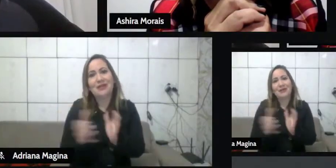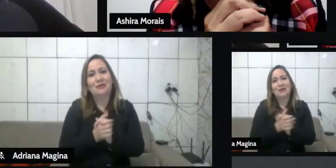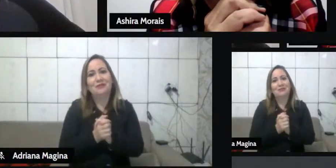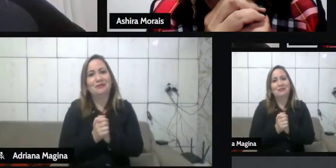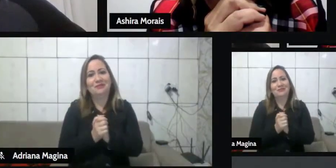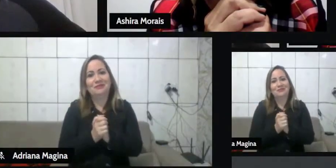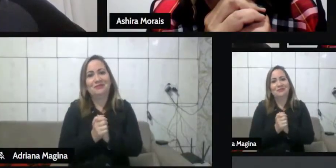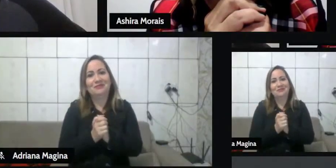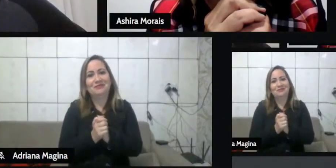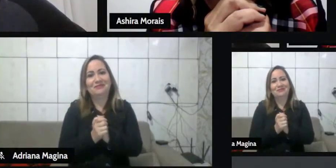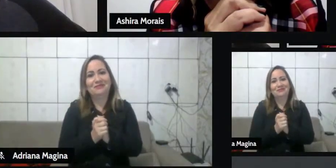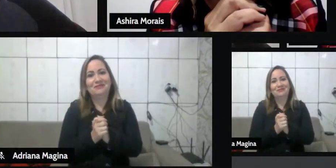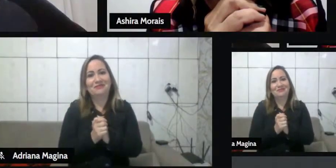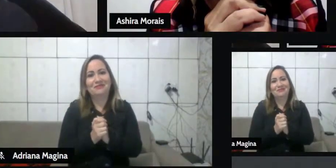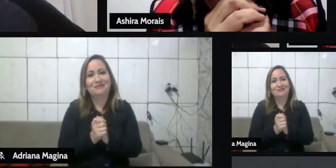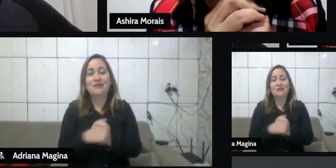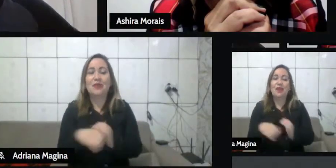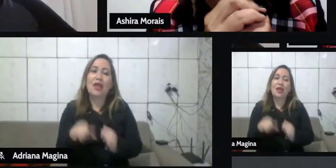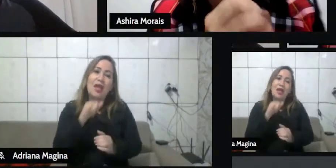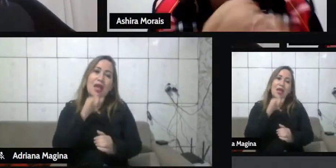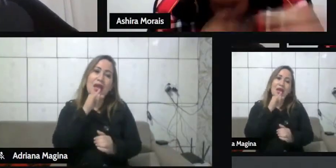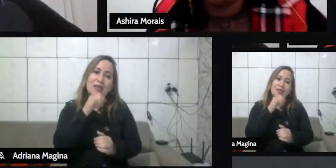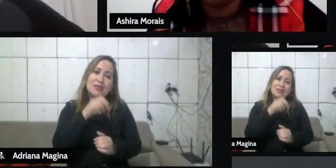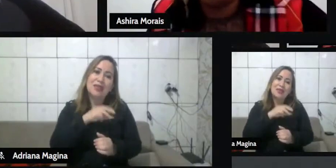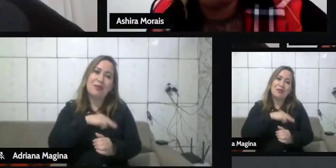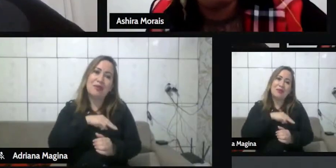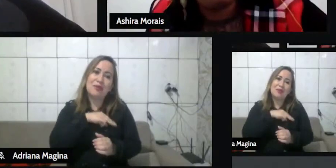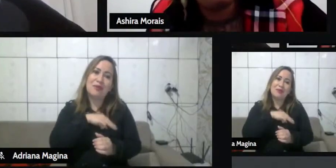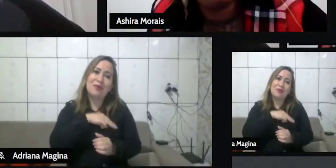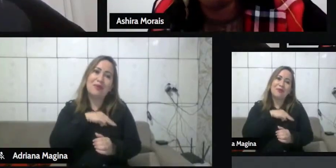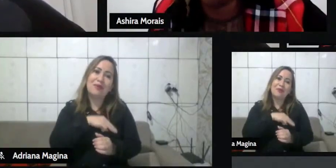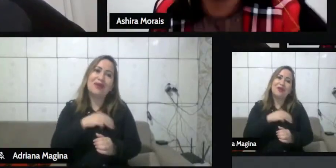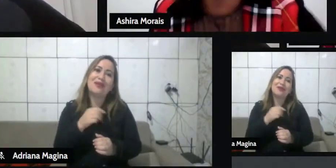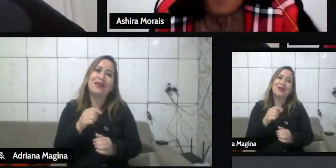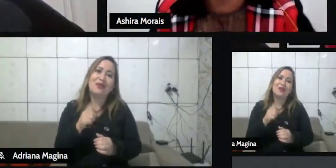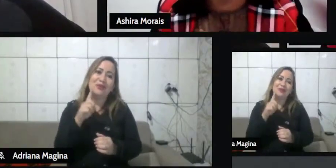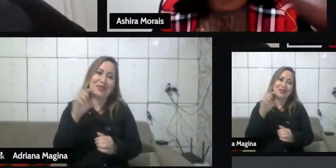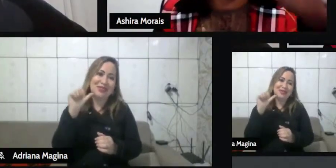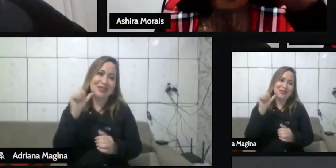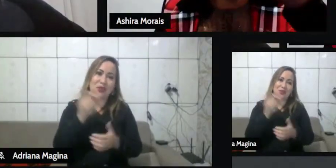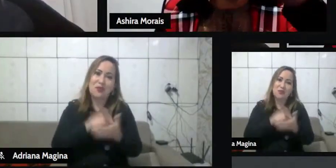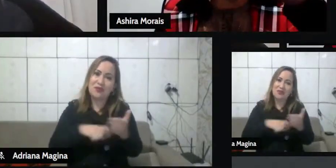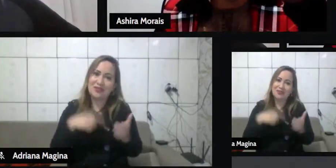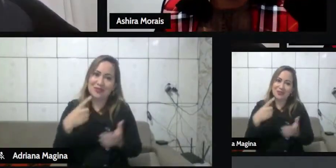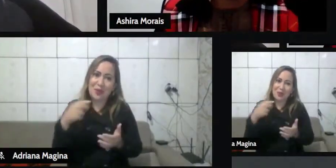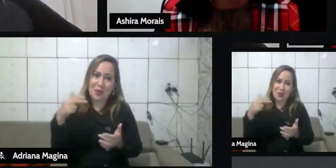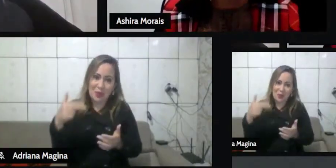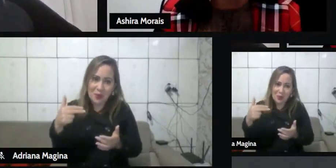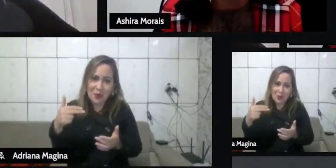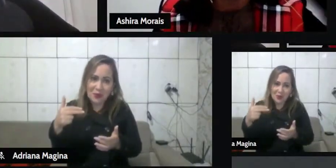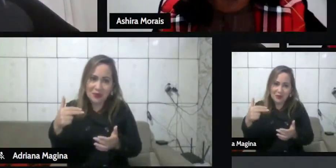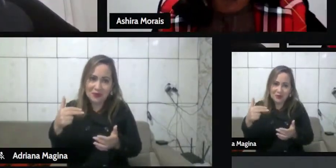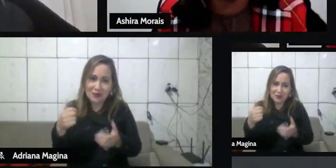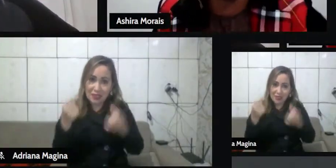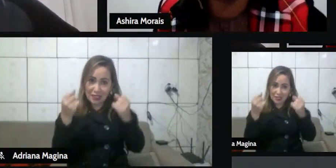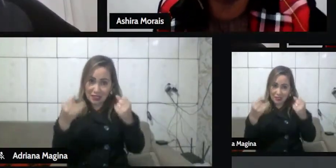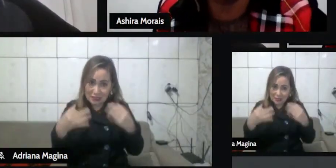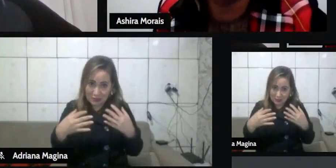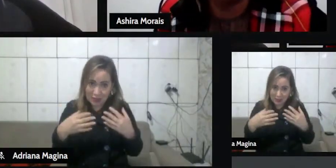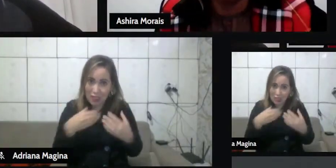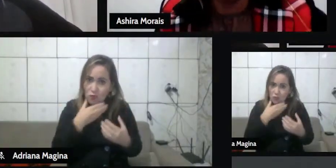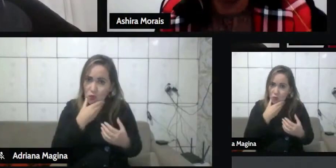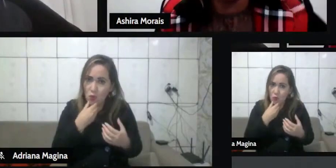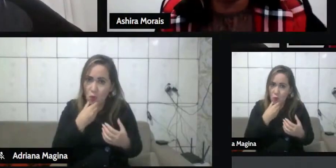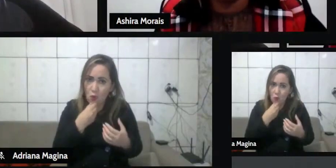Aqui, por exemplo, em Mateus capítulo 19, verso 12, nós temos a questão do eunuco, né? Eu li